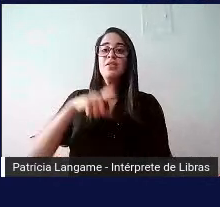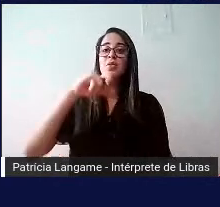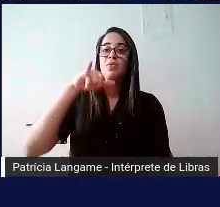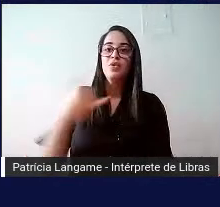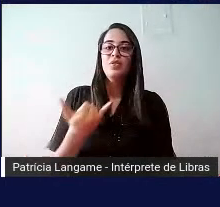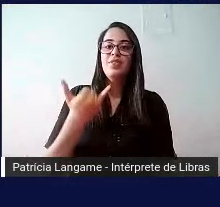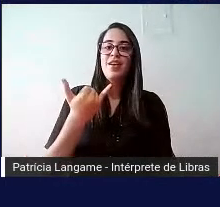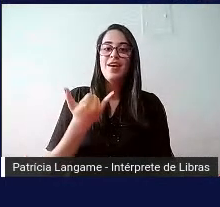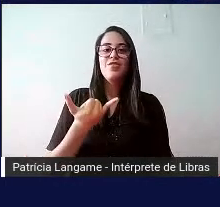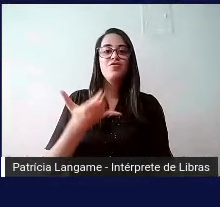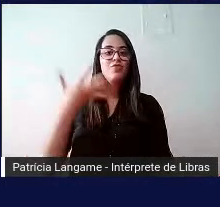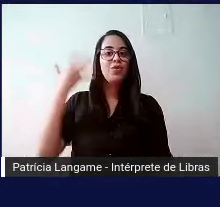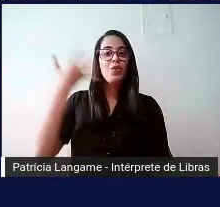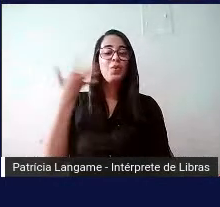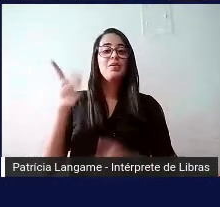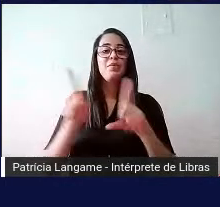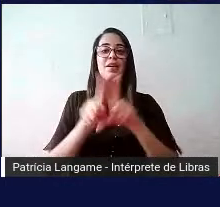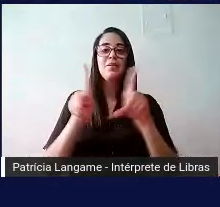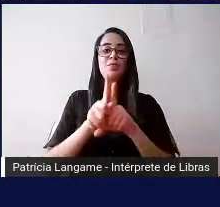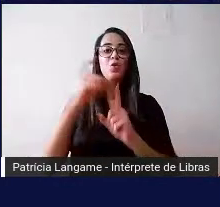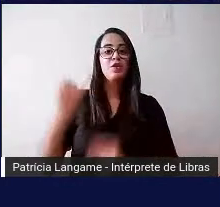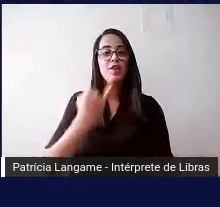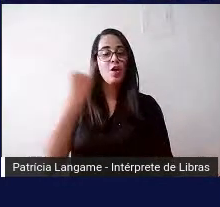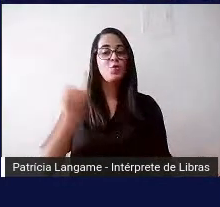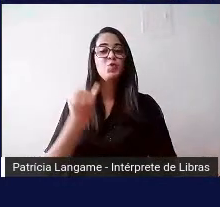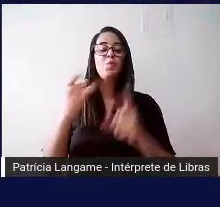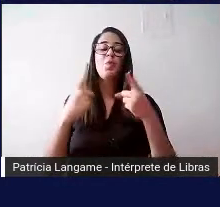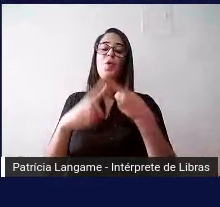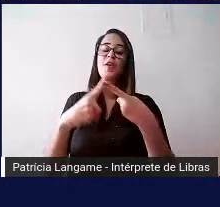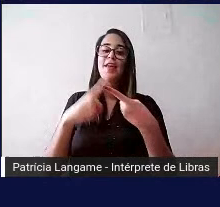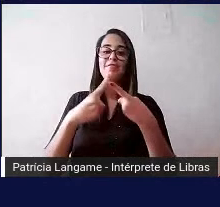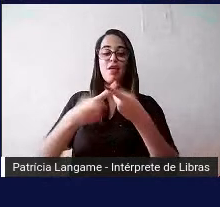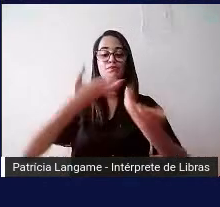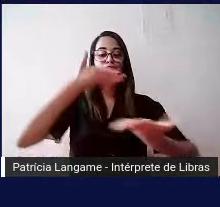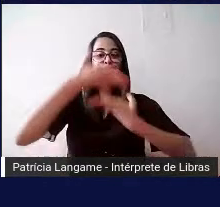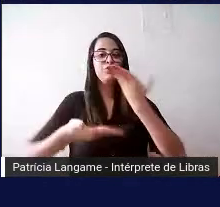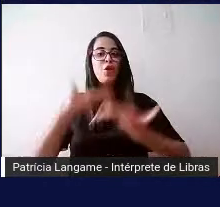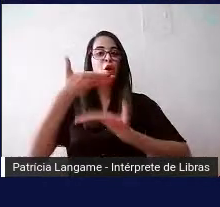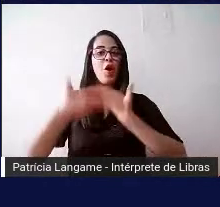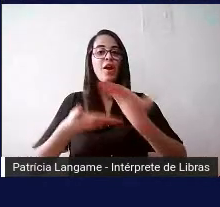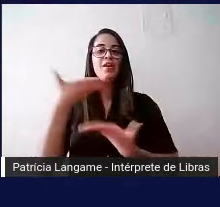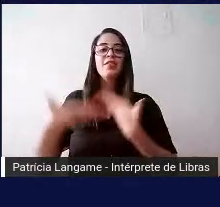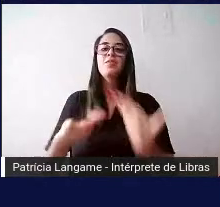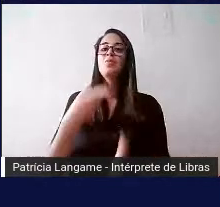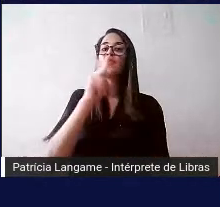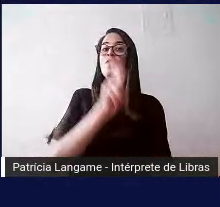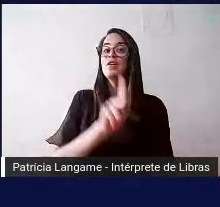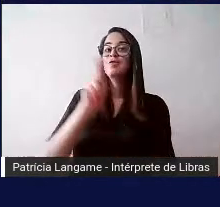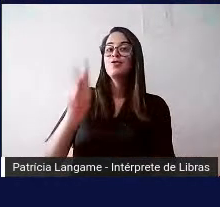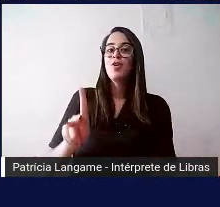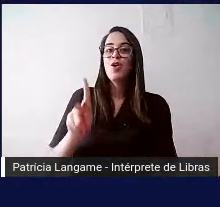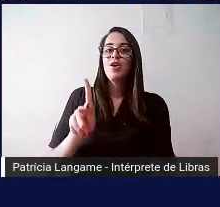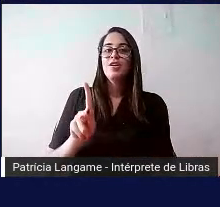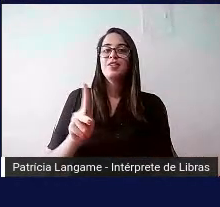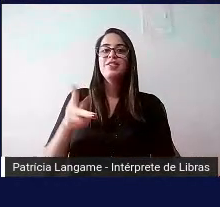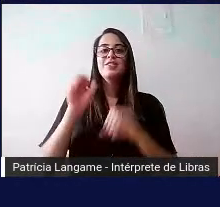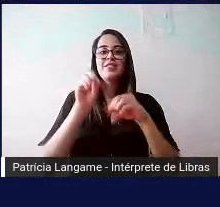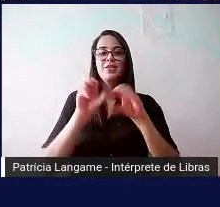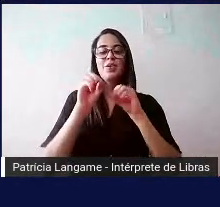fórum é muito rica também por isso. além da troca entre pares, né, entre professores que ensinam matemática,